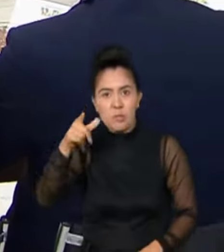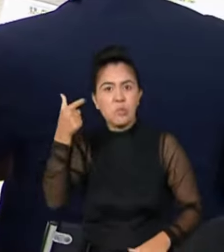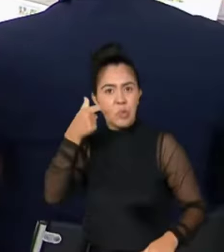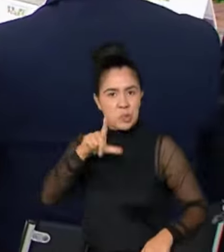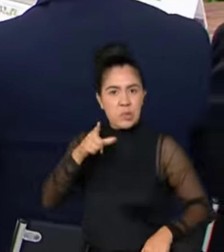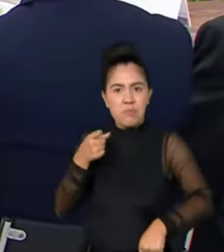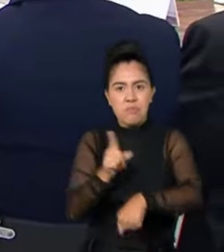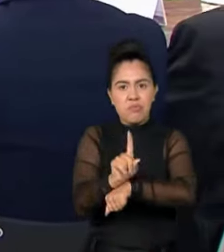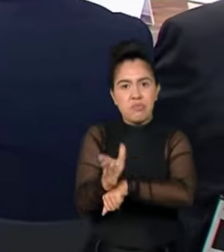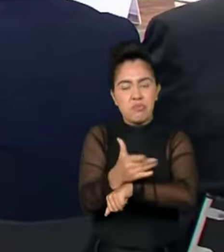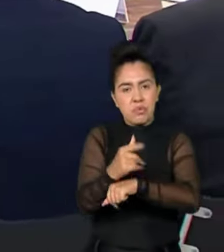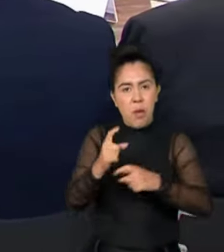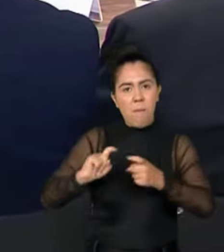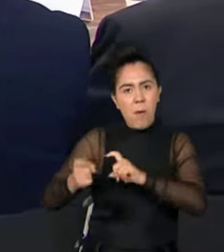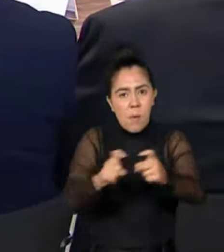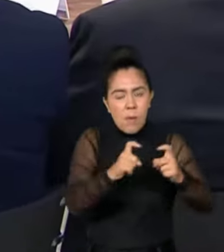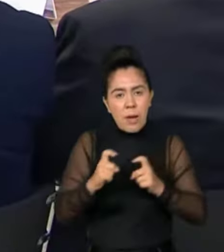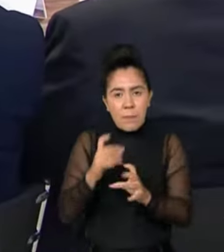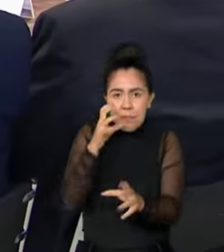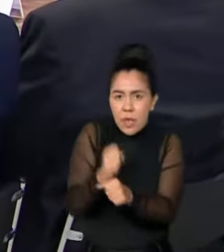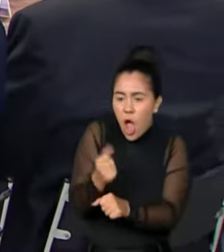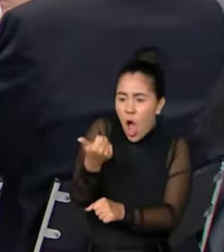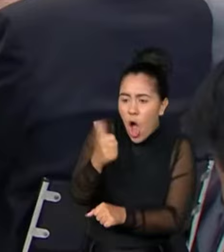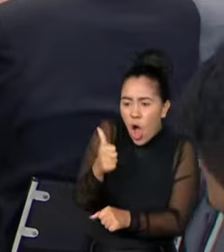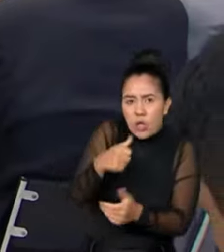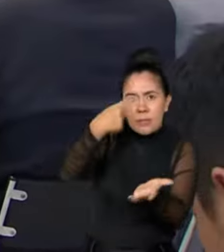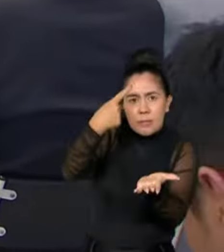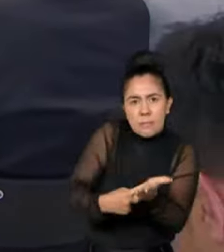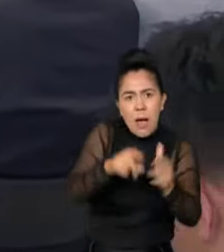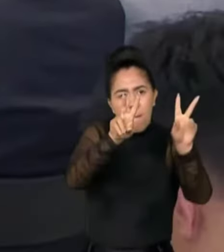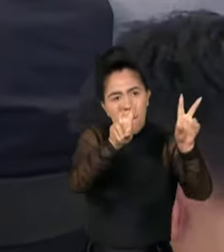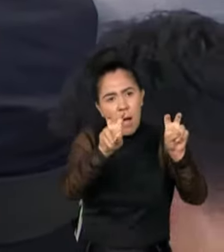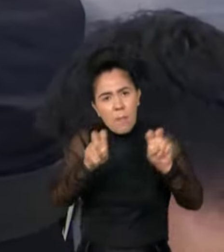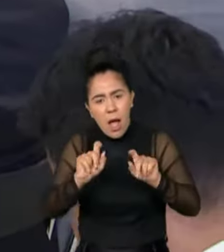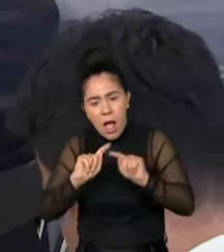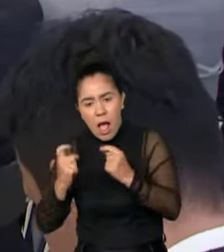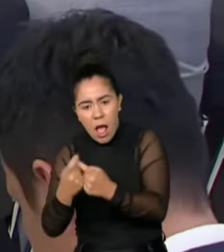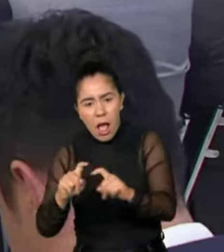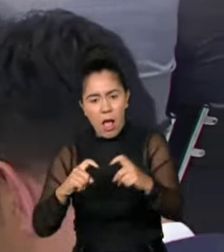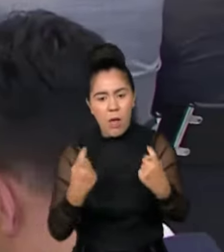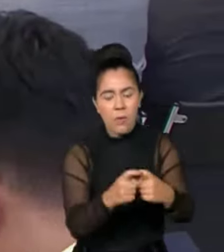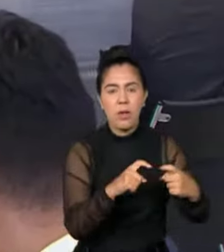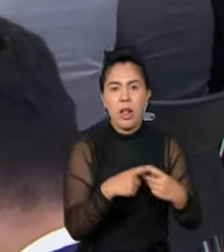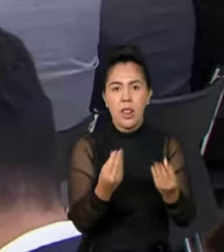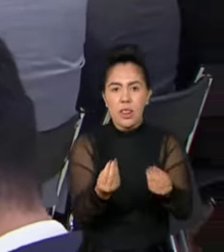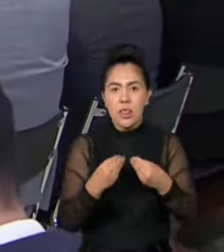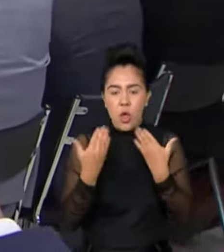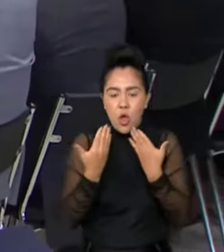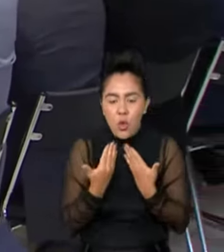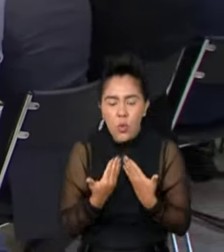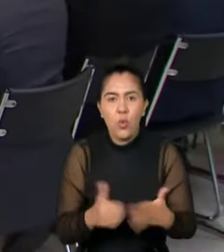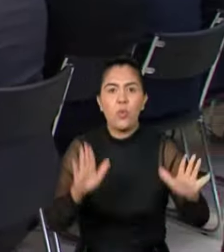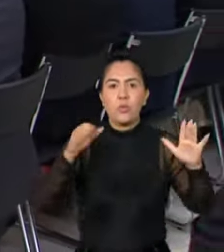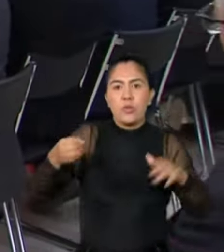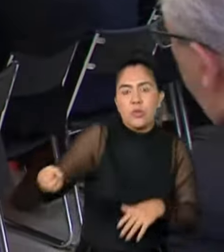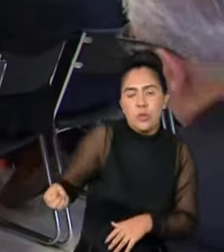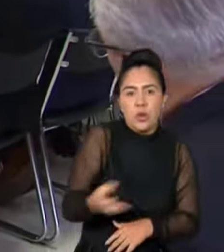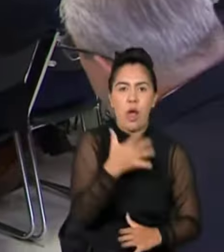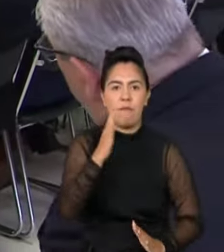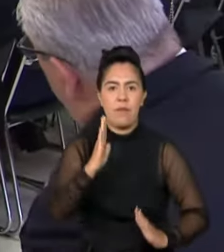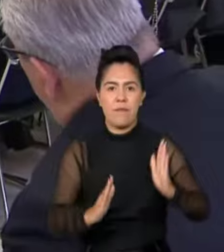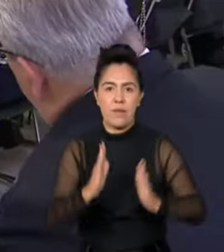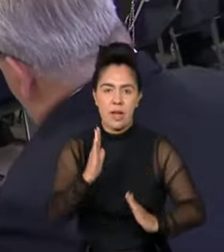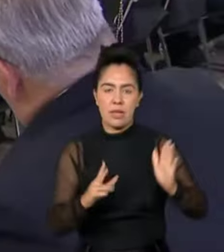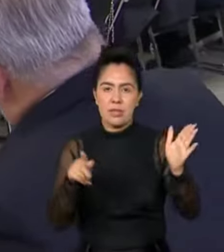Esses 11 encontros posso dizer que deram uma nova fase Vida para o setor